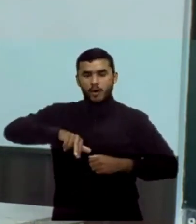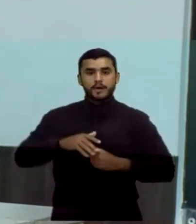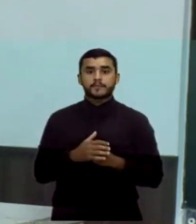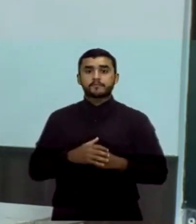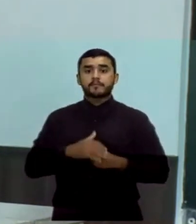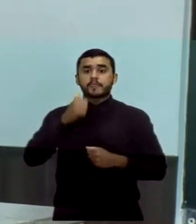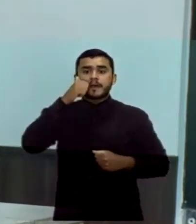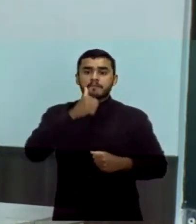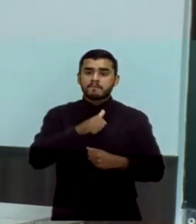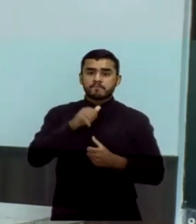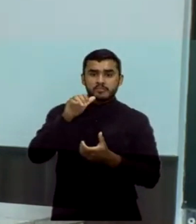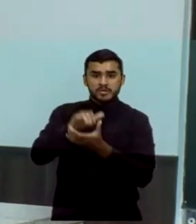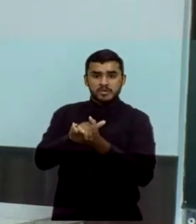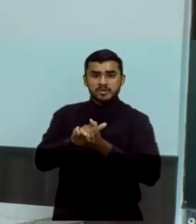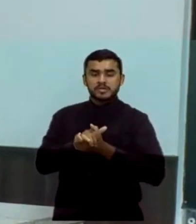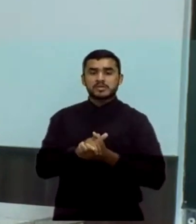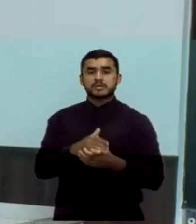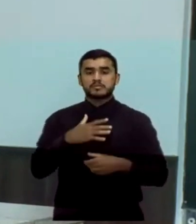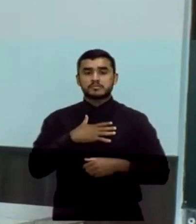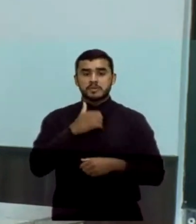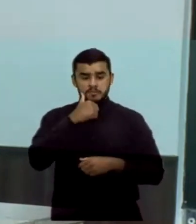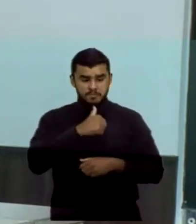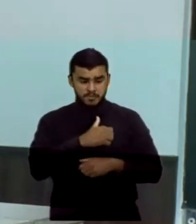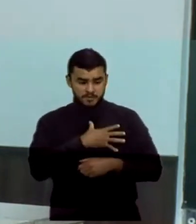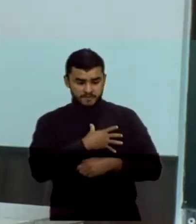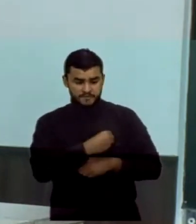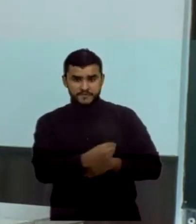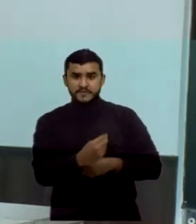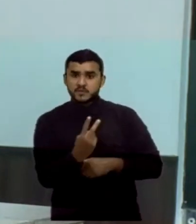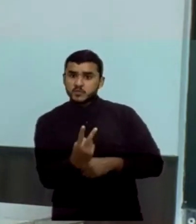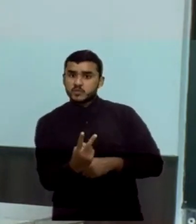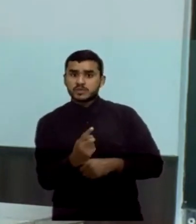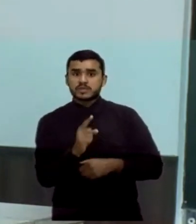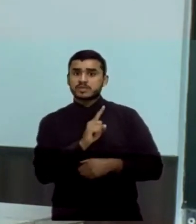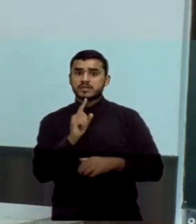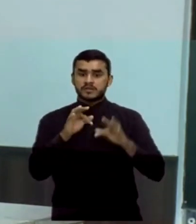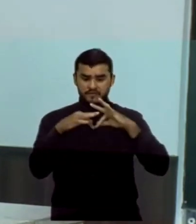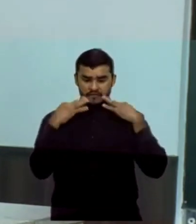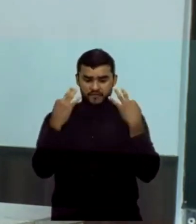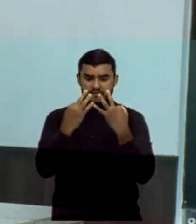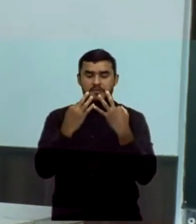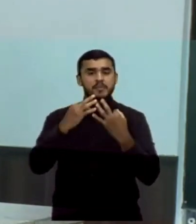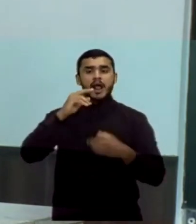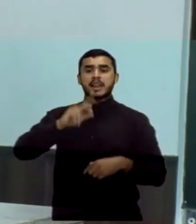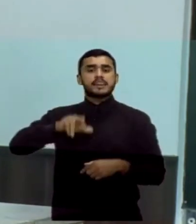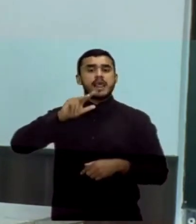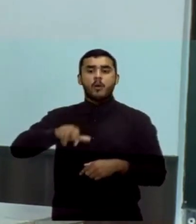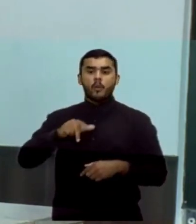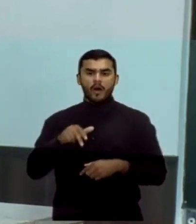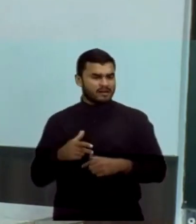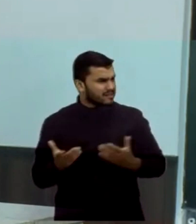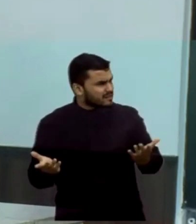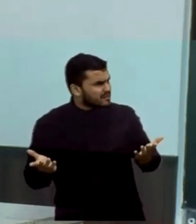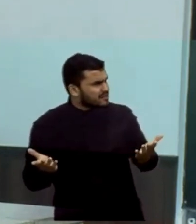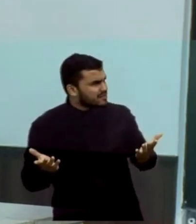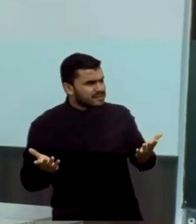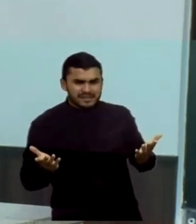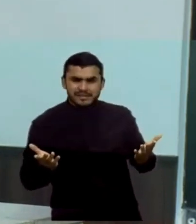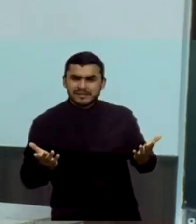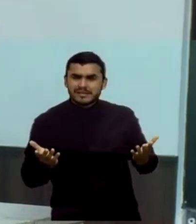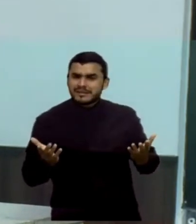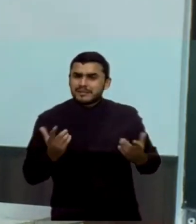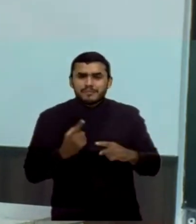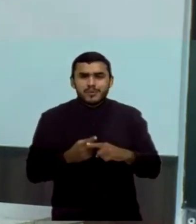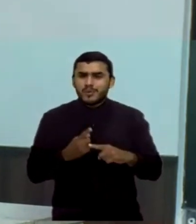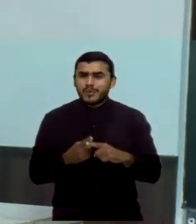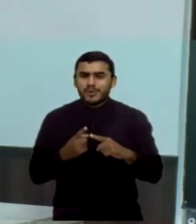esposa e as minhas duas filhas, nós não somos uma família. Por